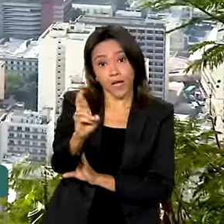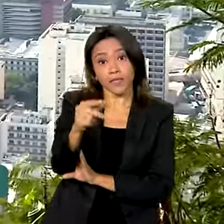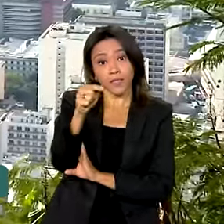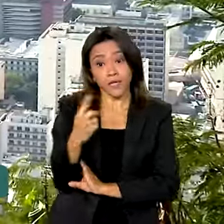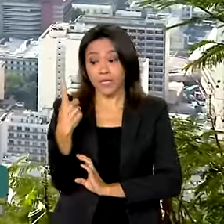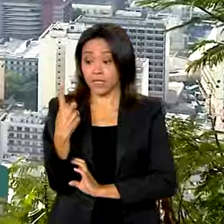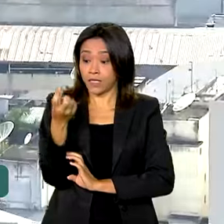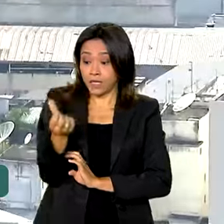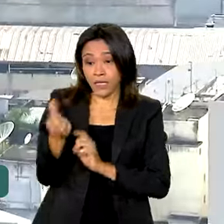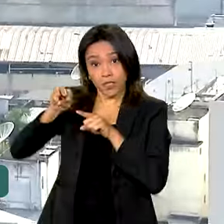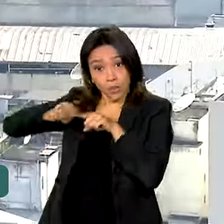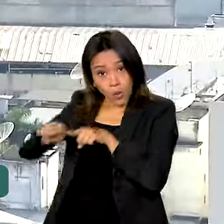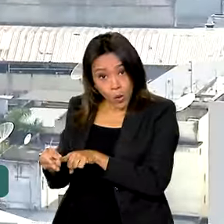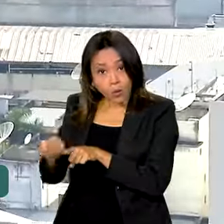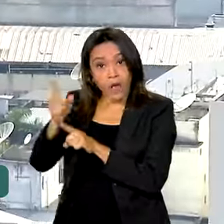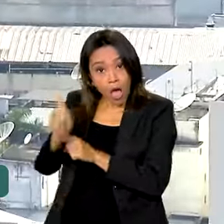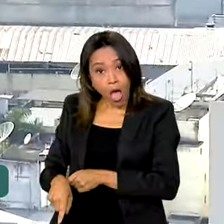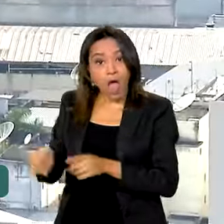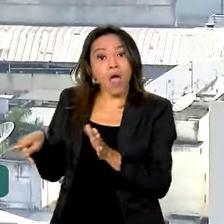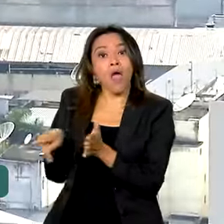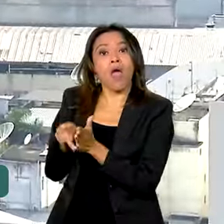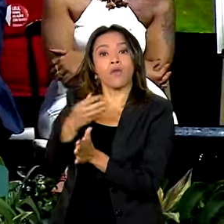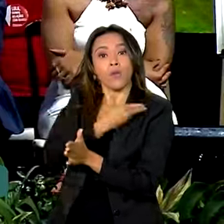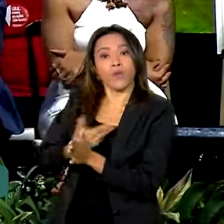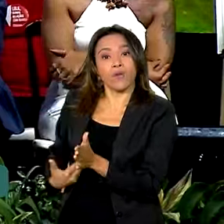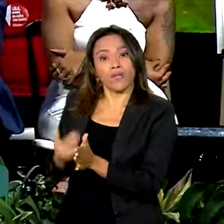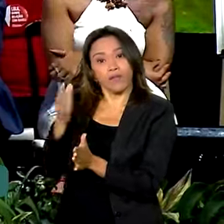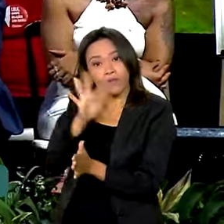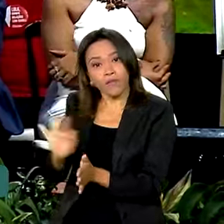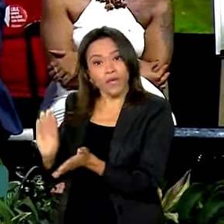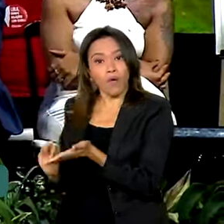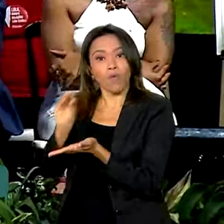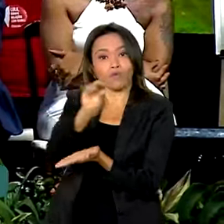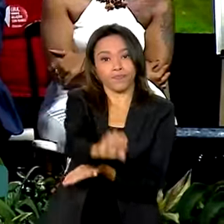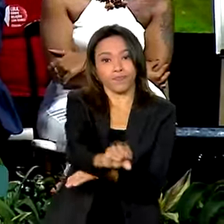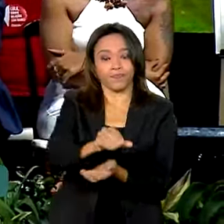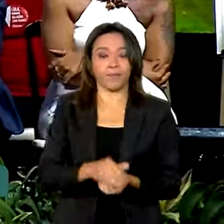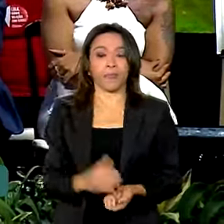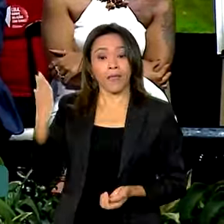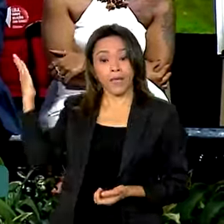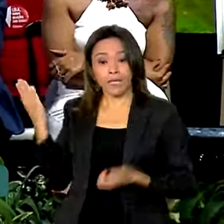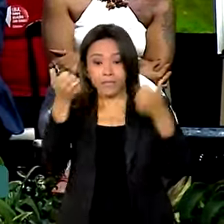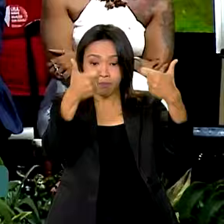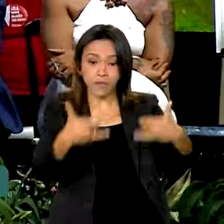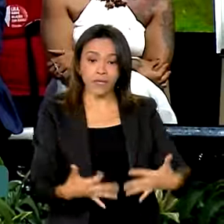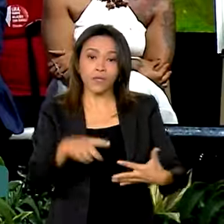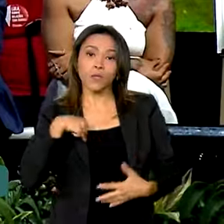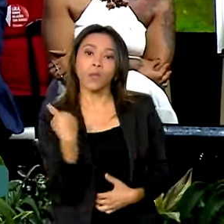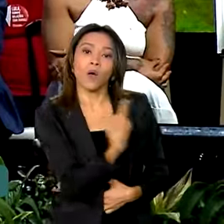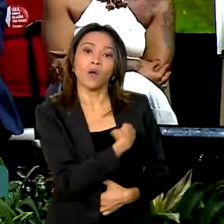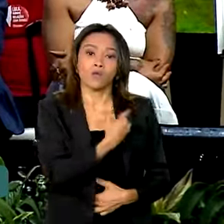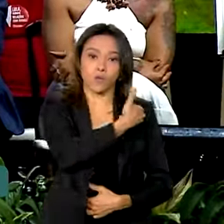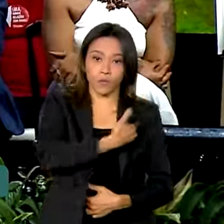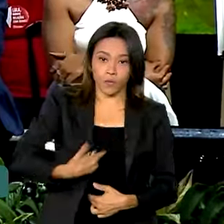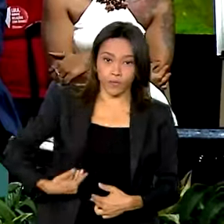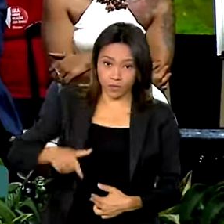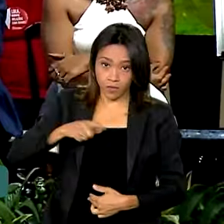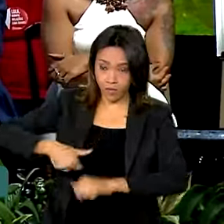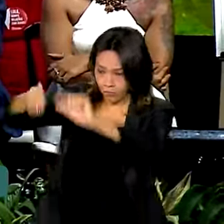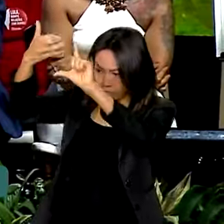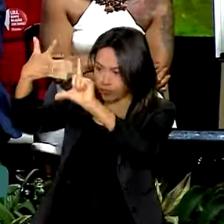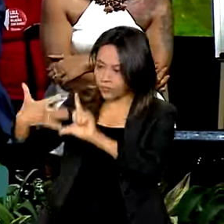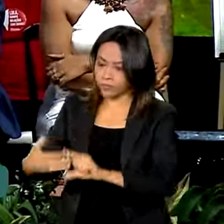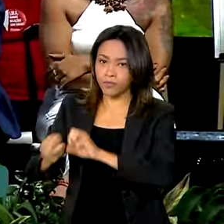16 milhões vieram do governo federal. O nosso governo tem um site chamado